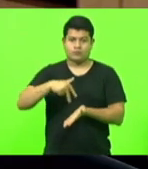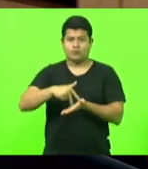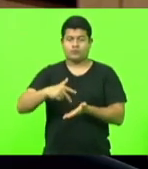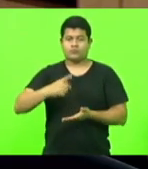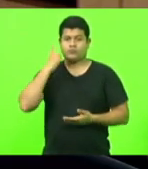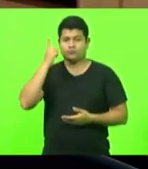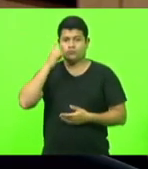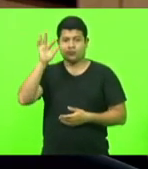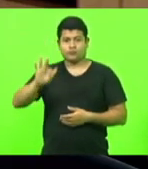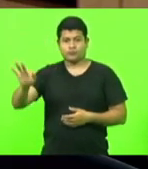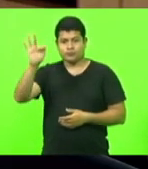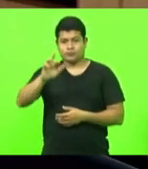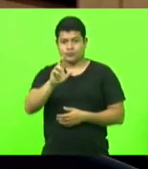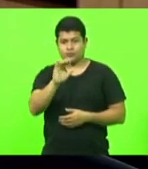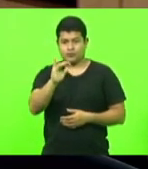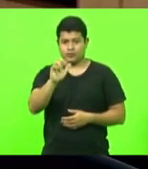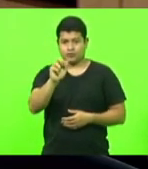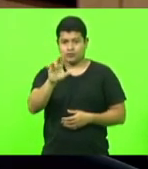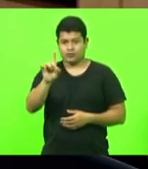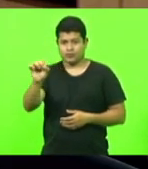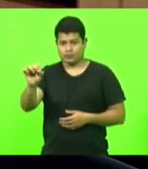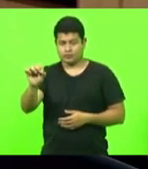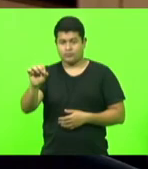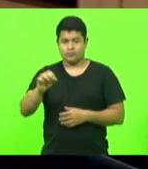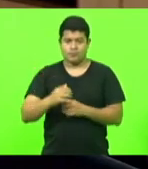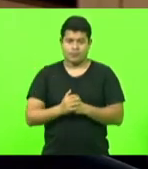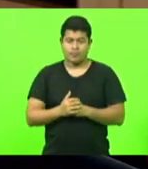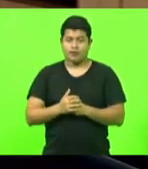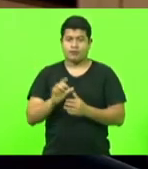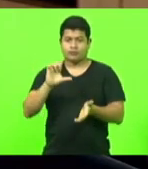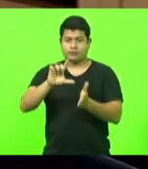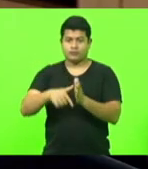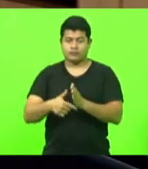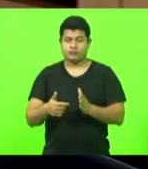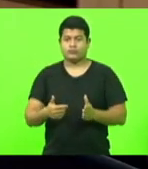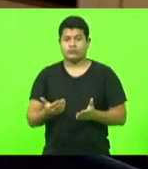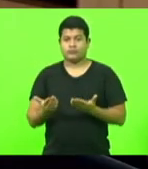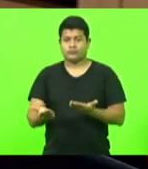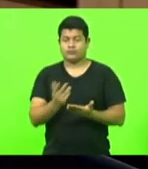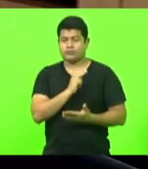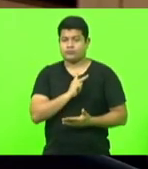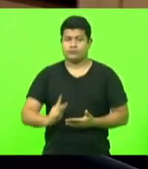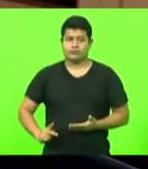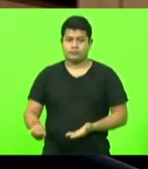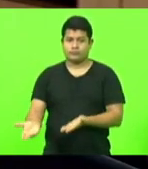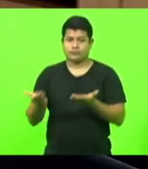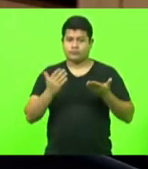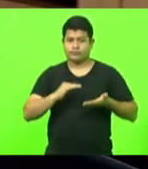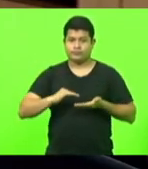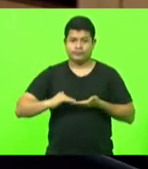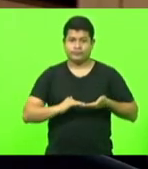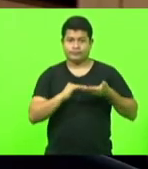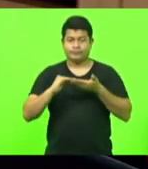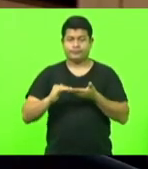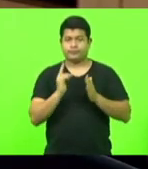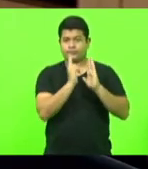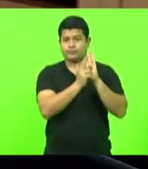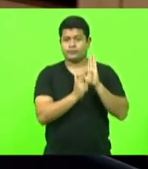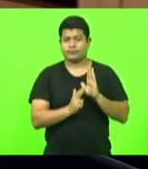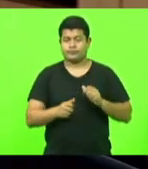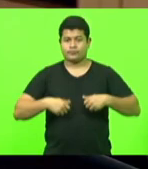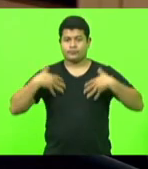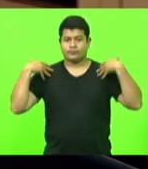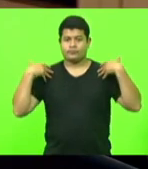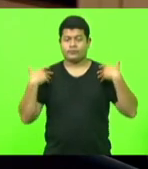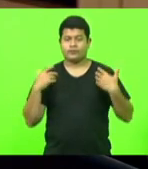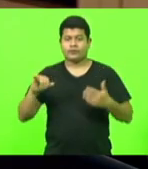Deputado Federal, Ricardo Guidi. Prosseguindo, o Sr. Presidente convidou o Mestre de Cerimônias para proceder à nominata dos homenajados,